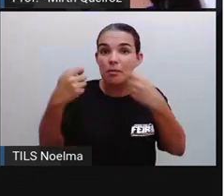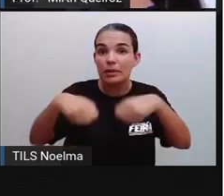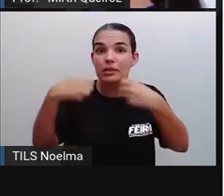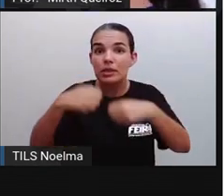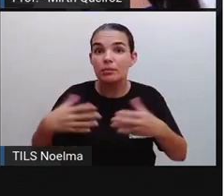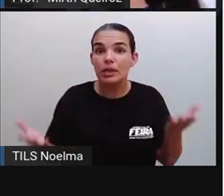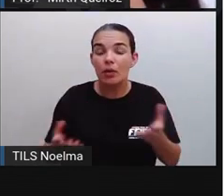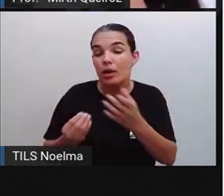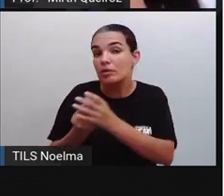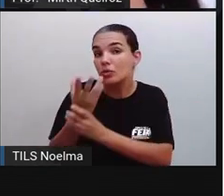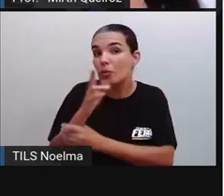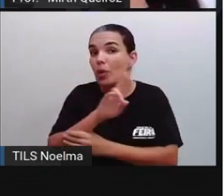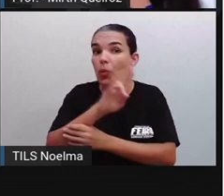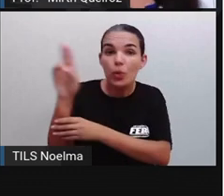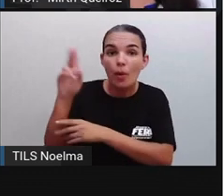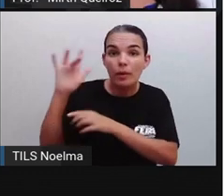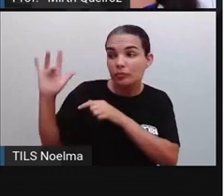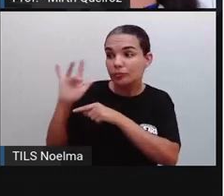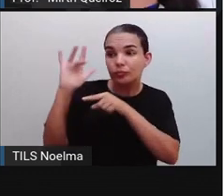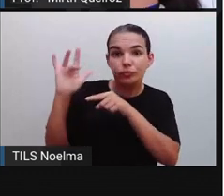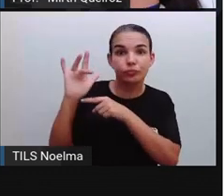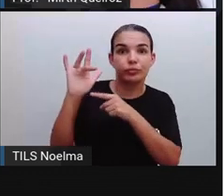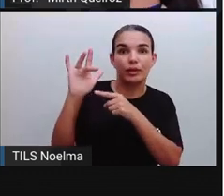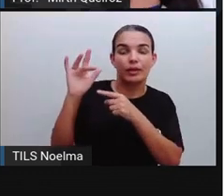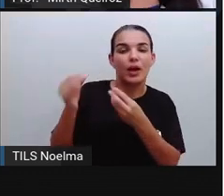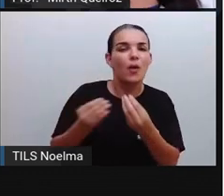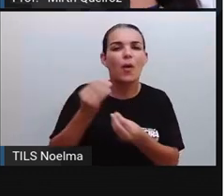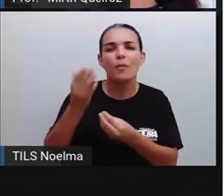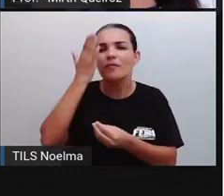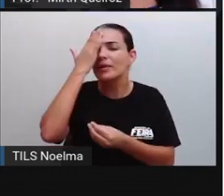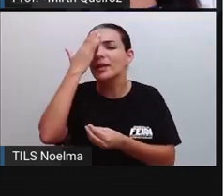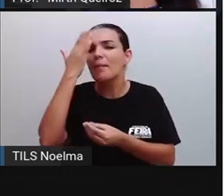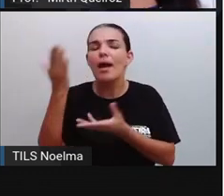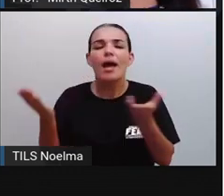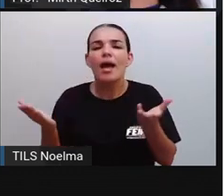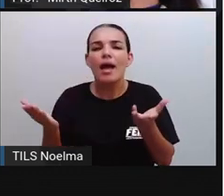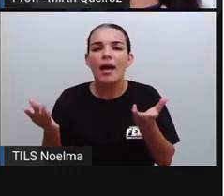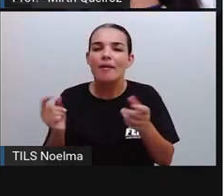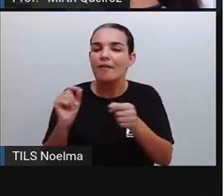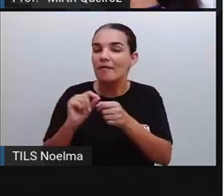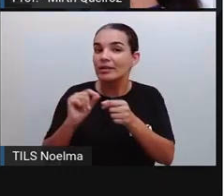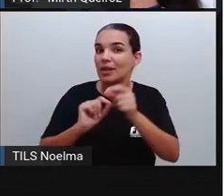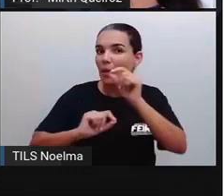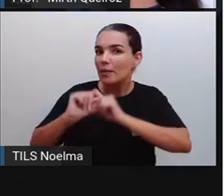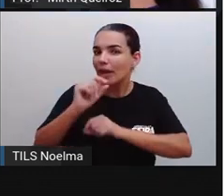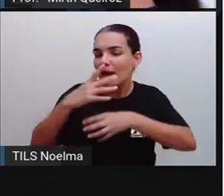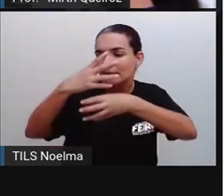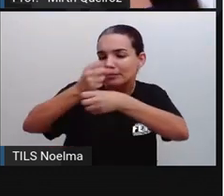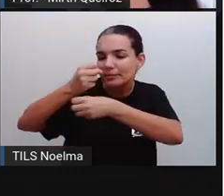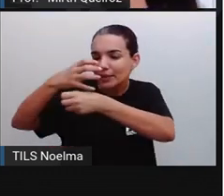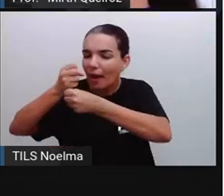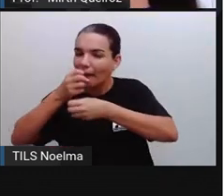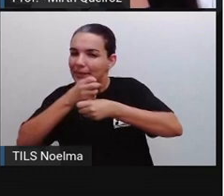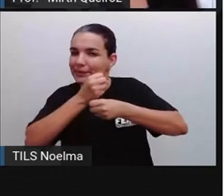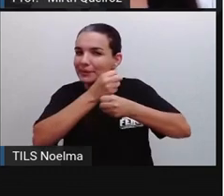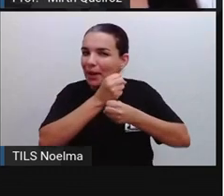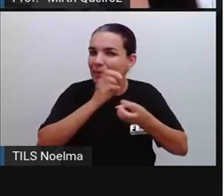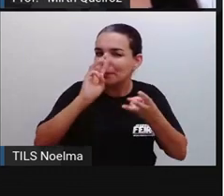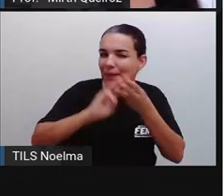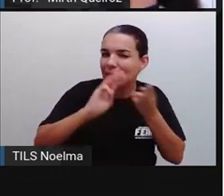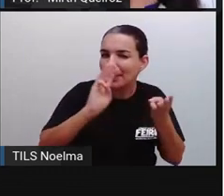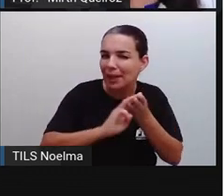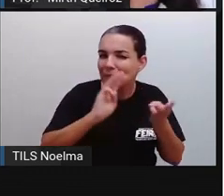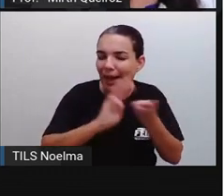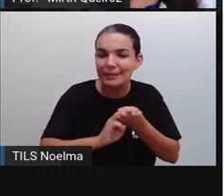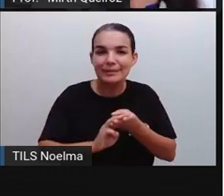o nome do inseto. E como é que a gente vai descobrir o nome desse inseto? A gente vai ter que resolver essas operações matemáticas,